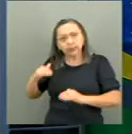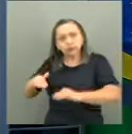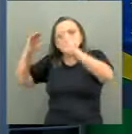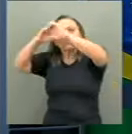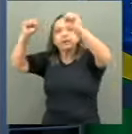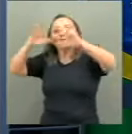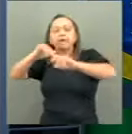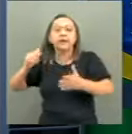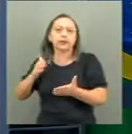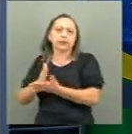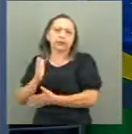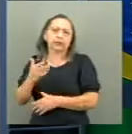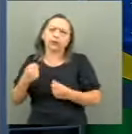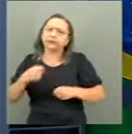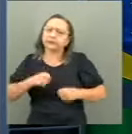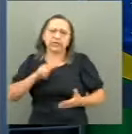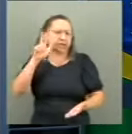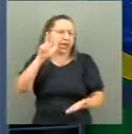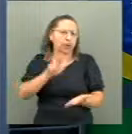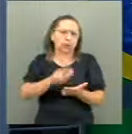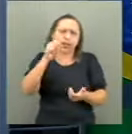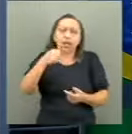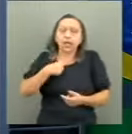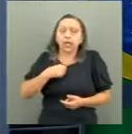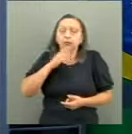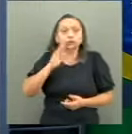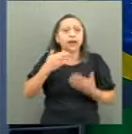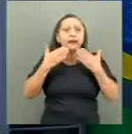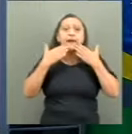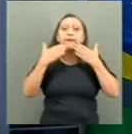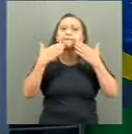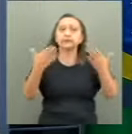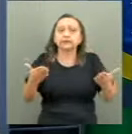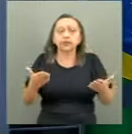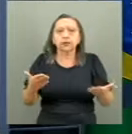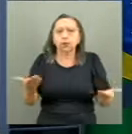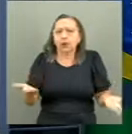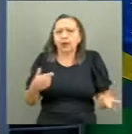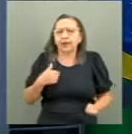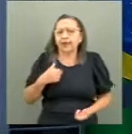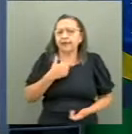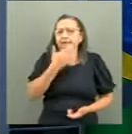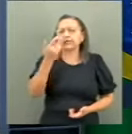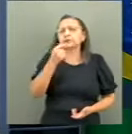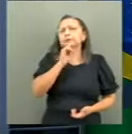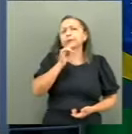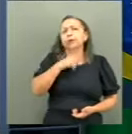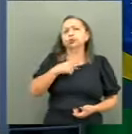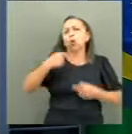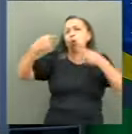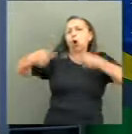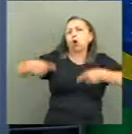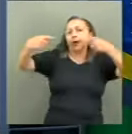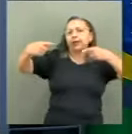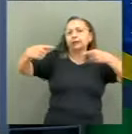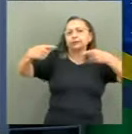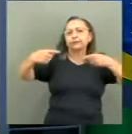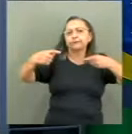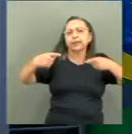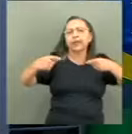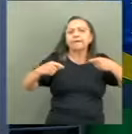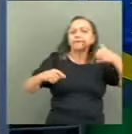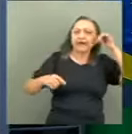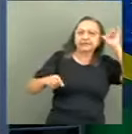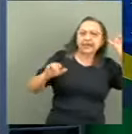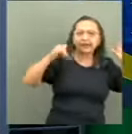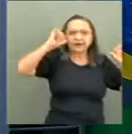Por que tem que regulamentar, presidente? Eu mesmo tenho falado publicamente. É muito fácil. Eu sou, digamos, um concorrente seu. E as nossas fazendas estão